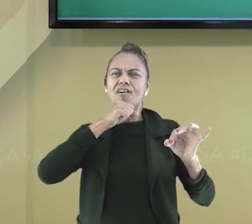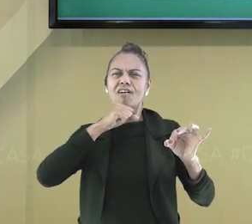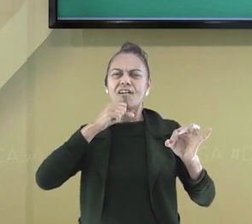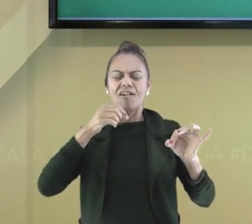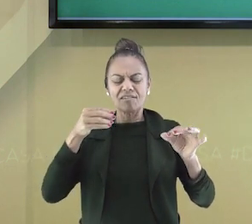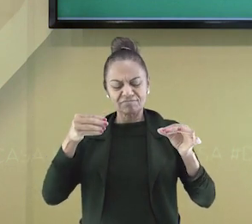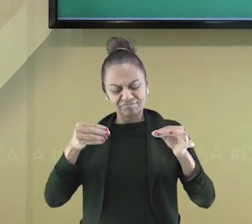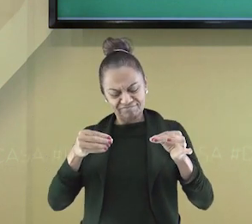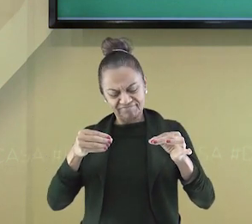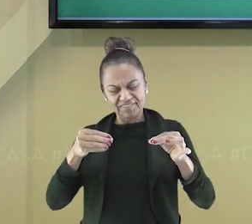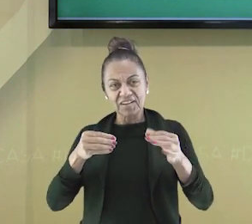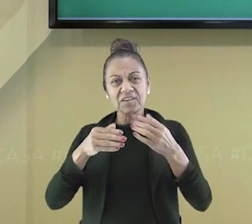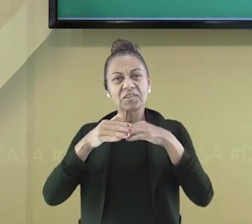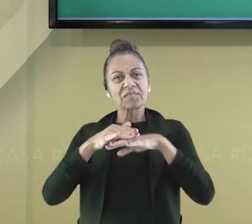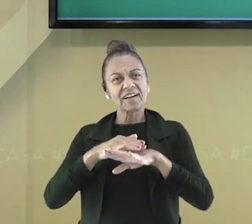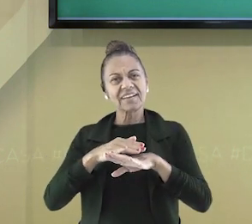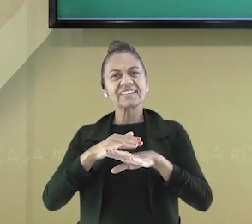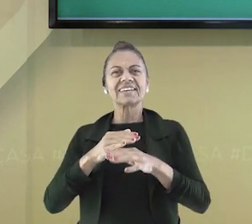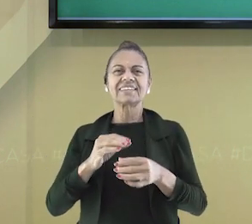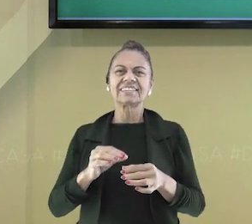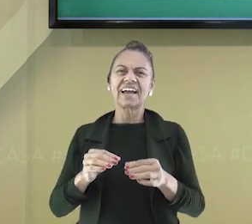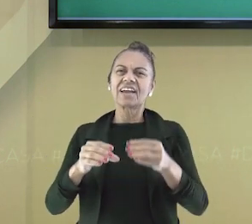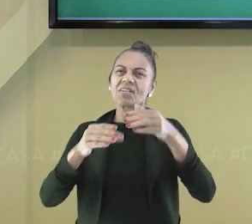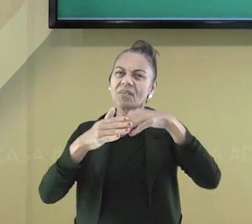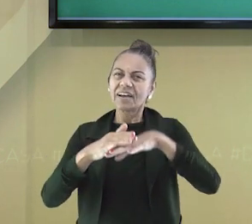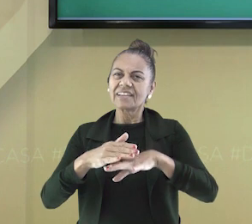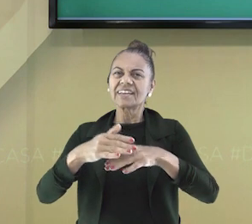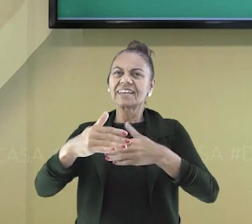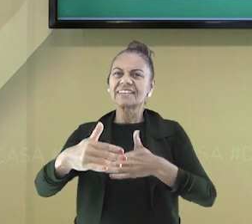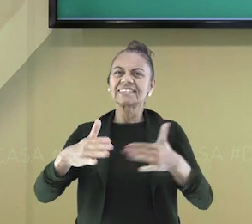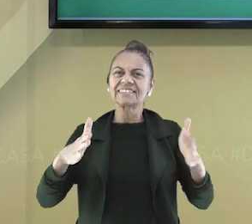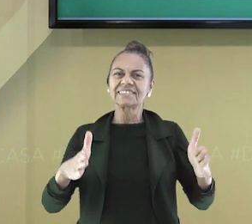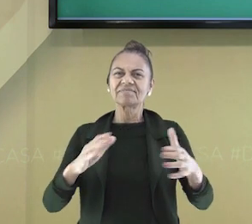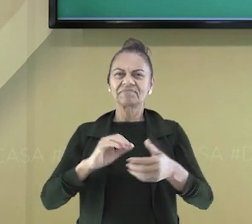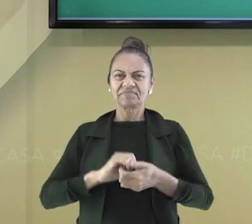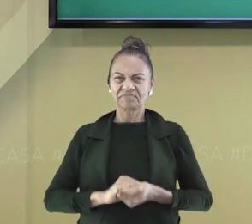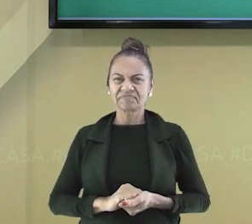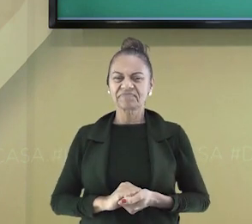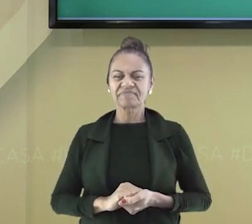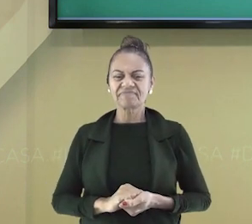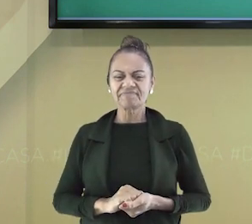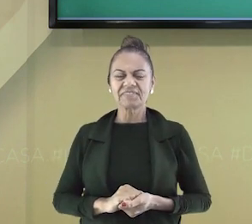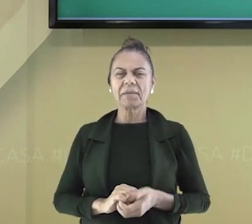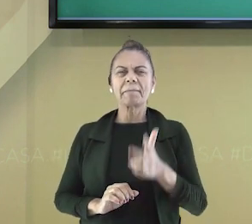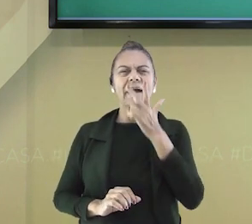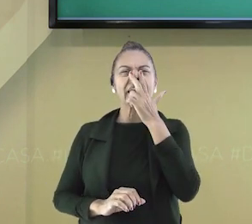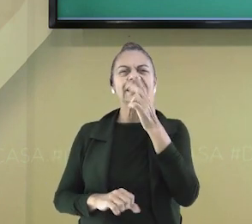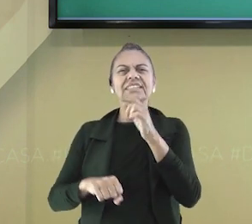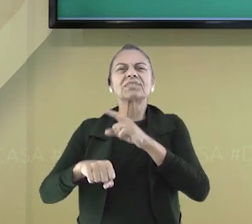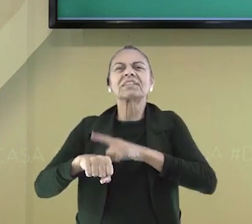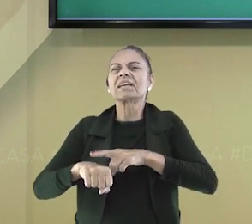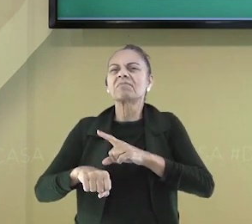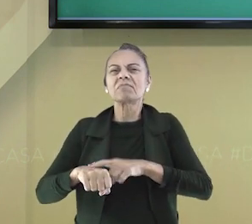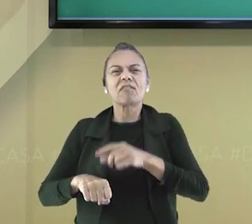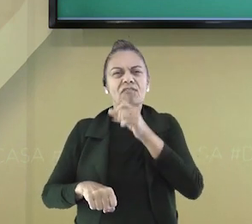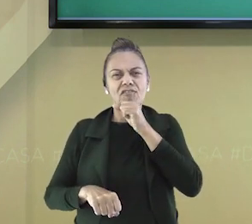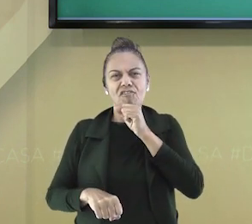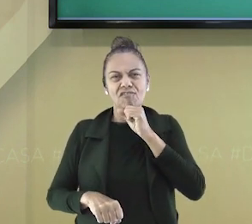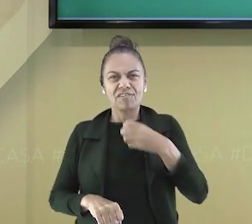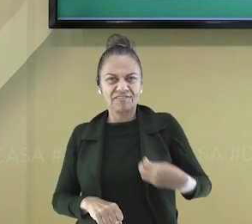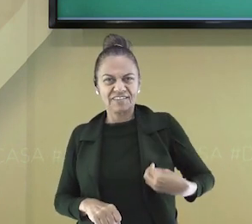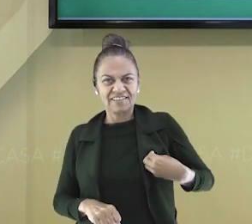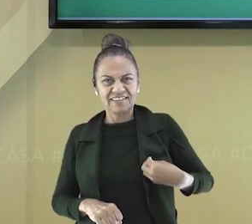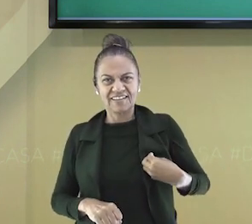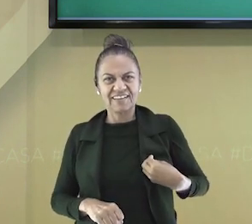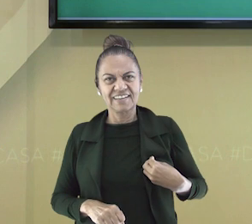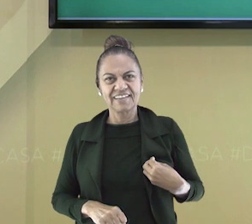esquecido e guardado. As saudades apertaram. Deixei o fio de lã no mesmo lugar como um pedacinho